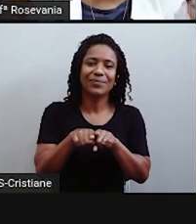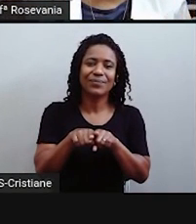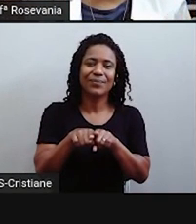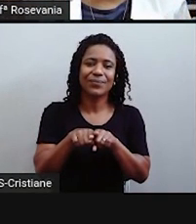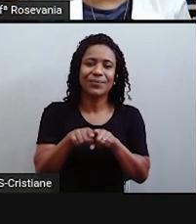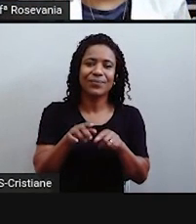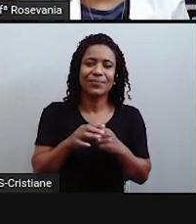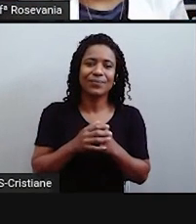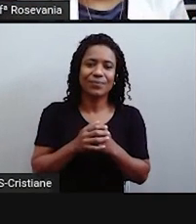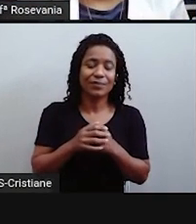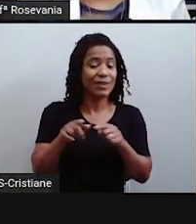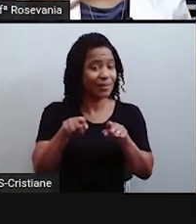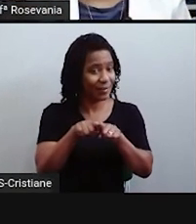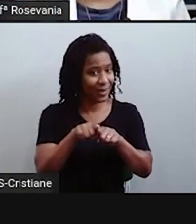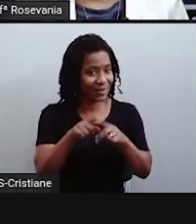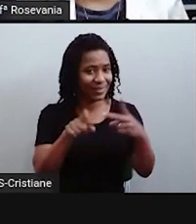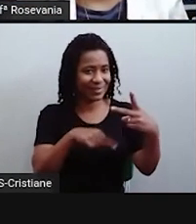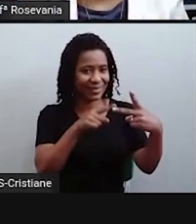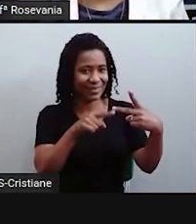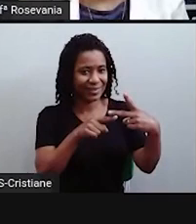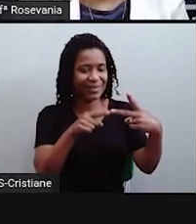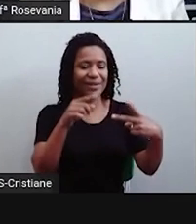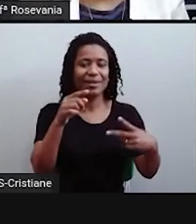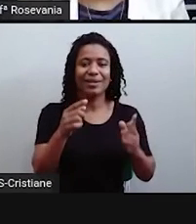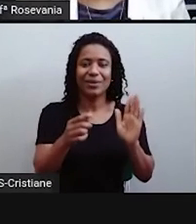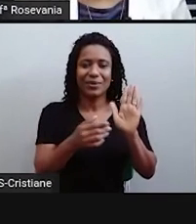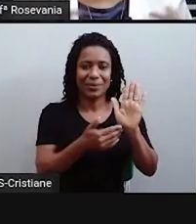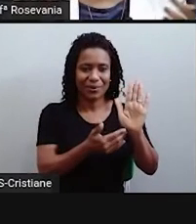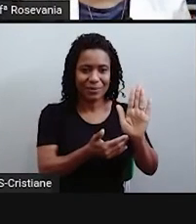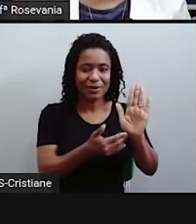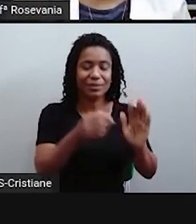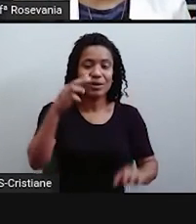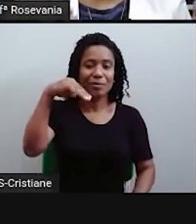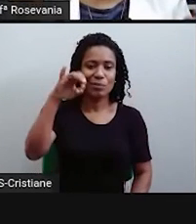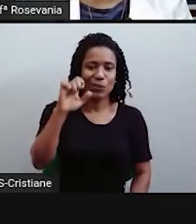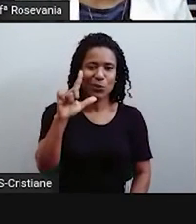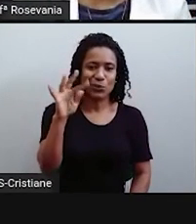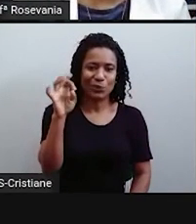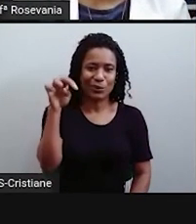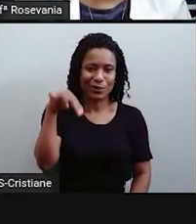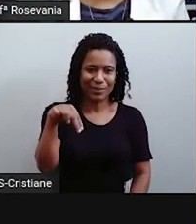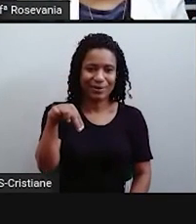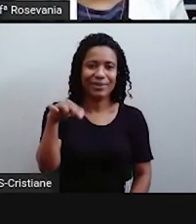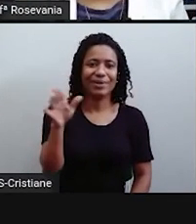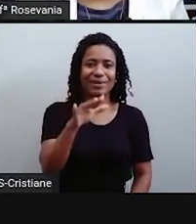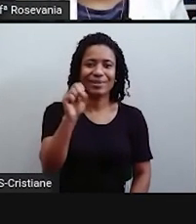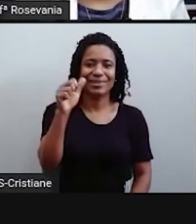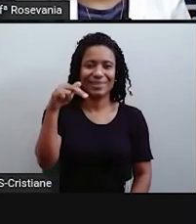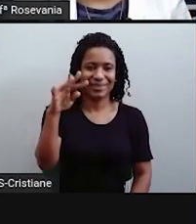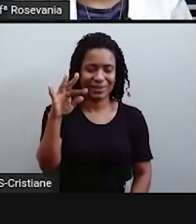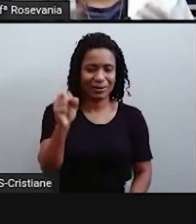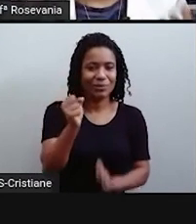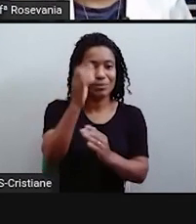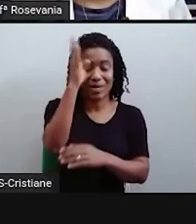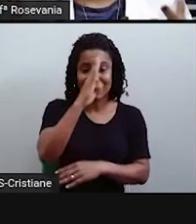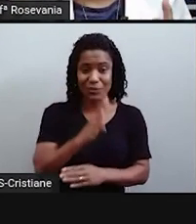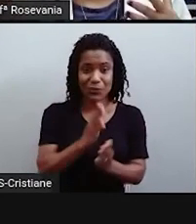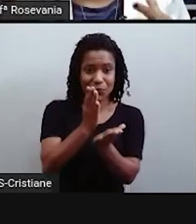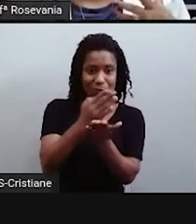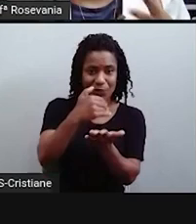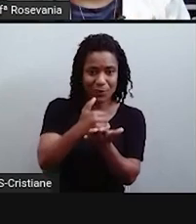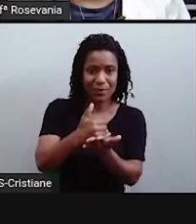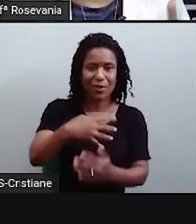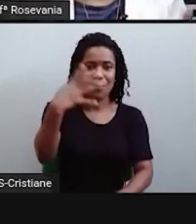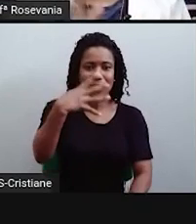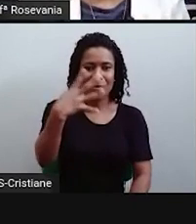Milton Santos, que bota os quatro Brasis e aí você, né, completa essa informação e que ele leva